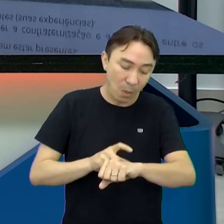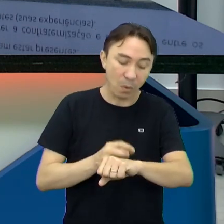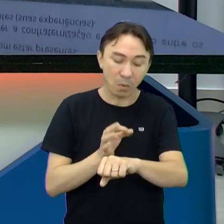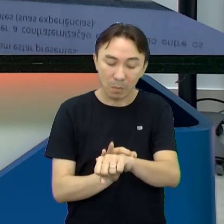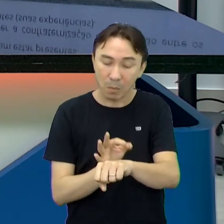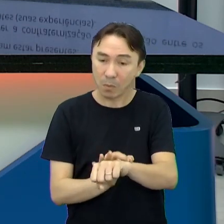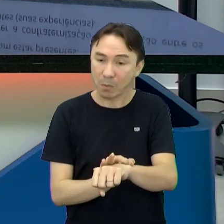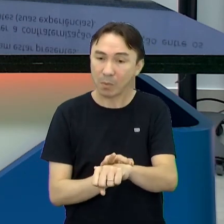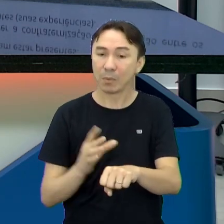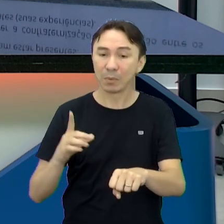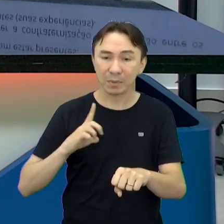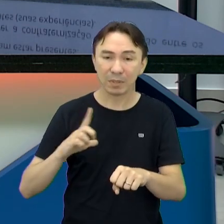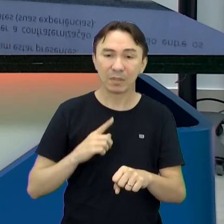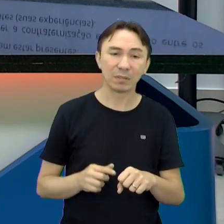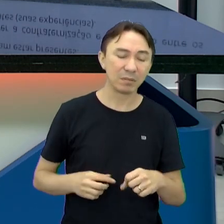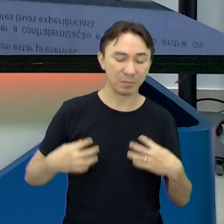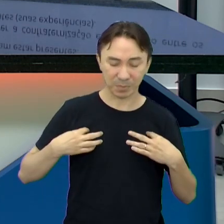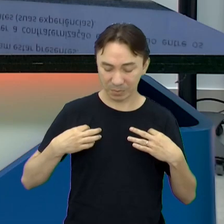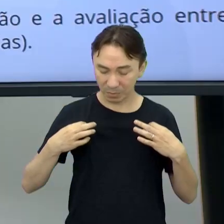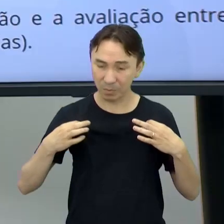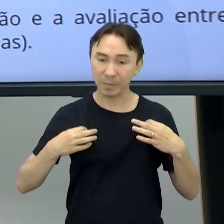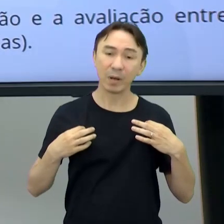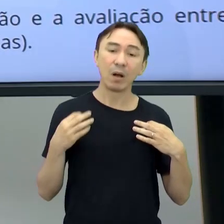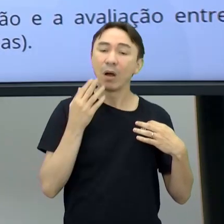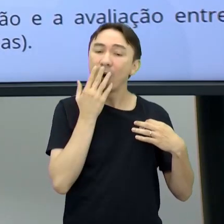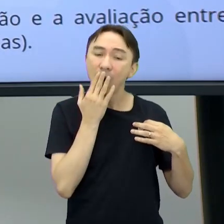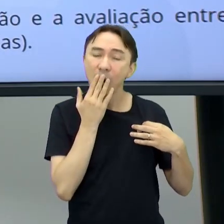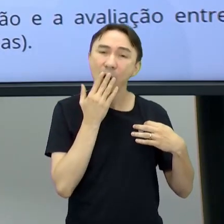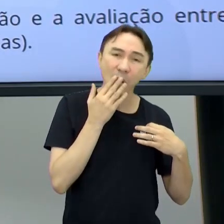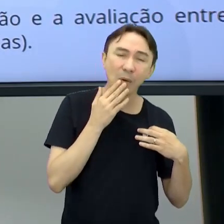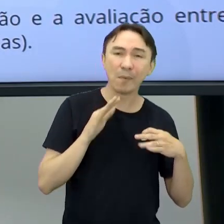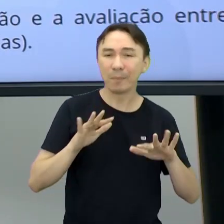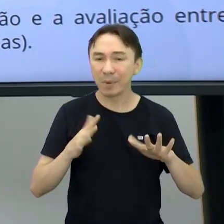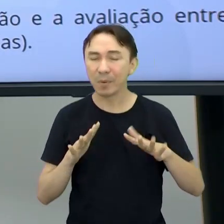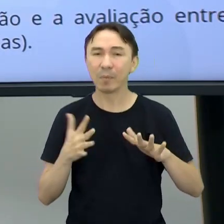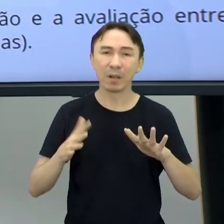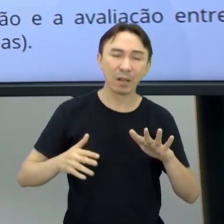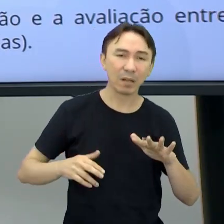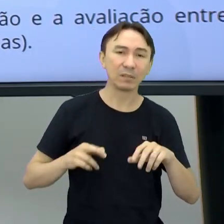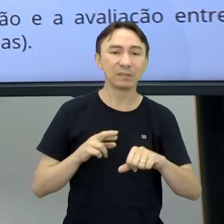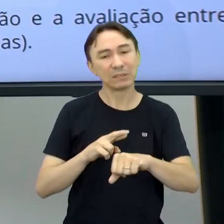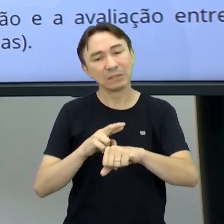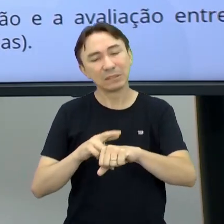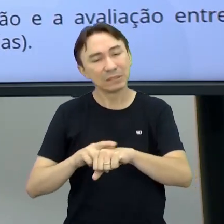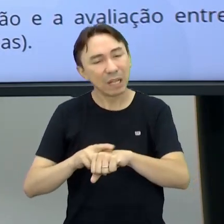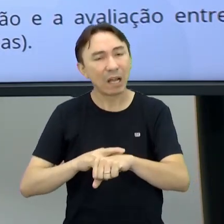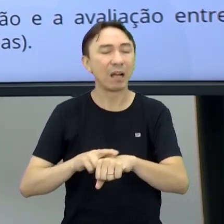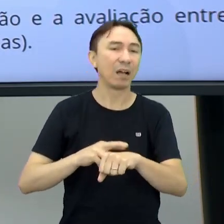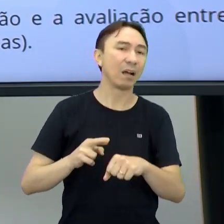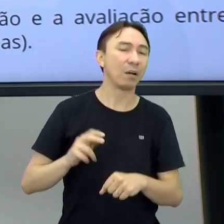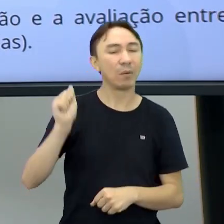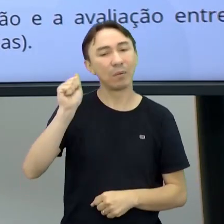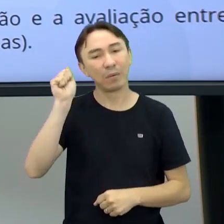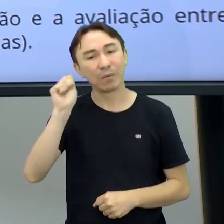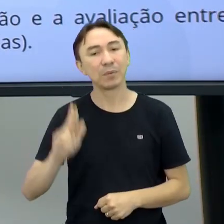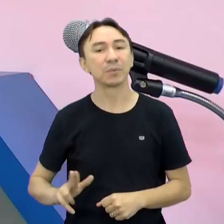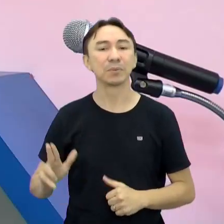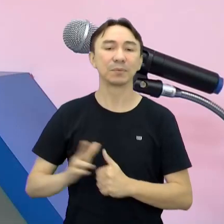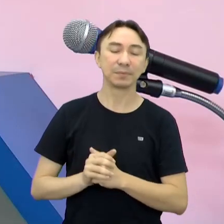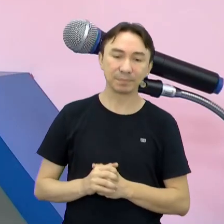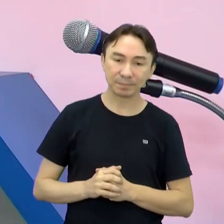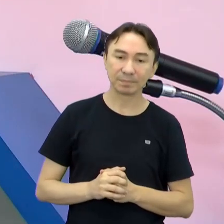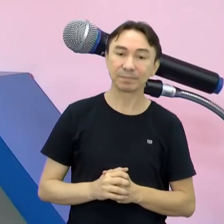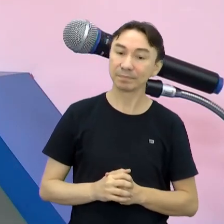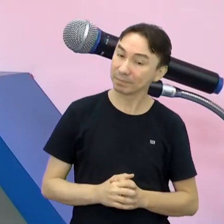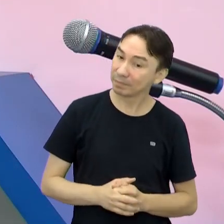E uma blusa estampada aí Levada para o lilás, para o azul E é isso É isso,